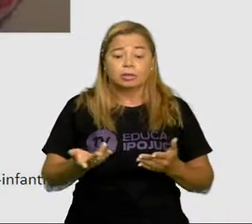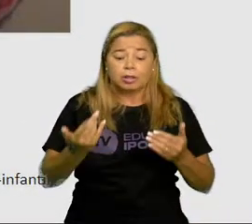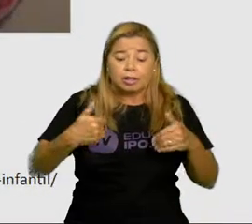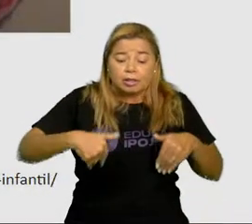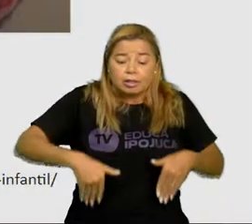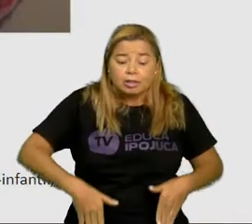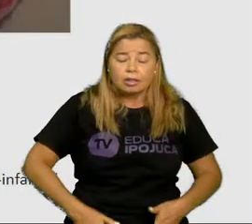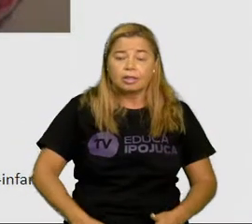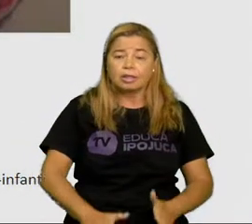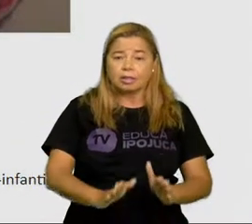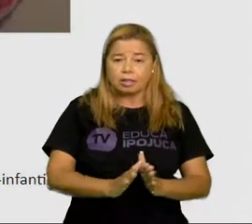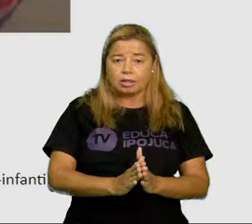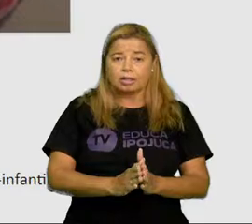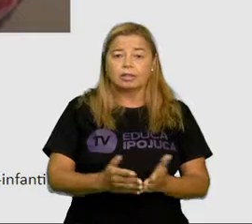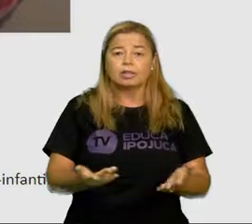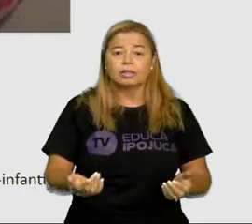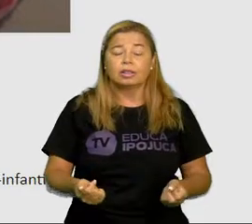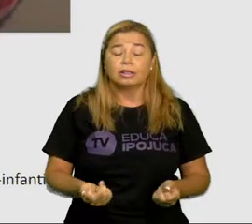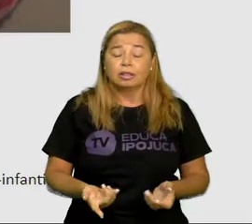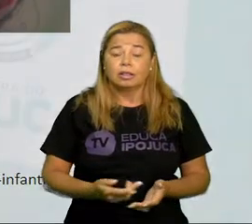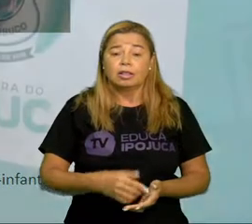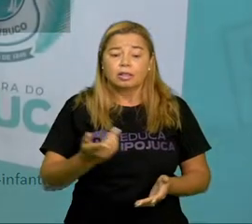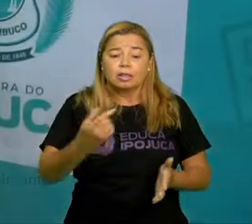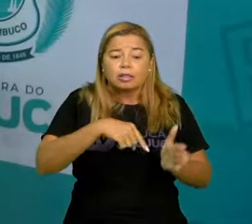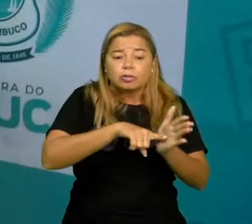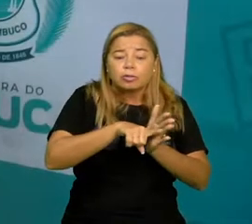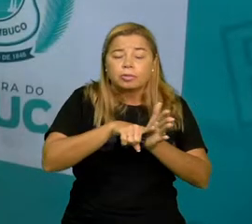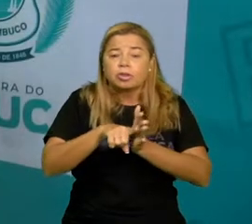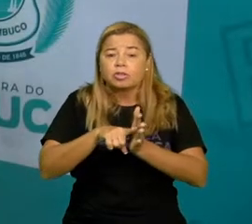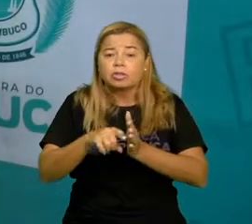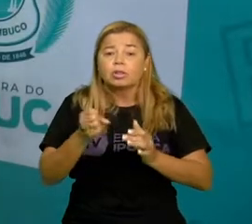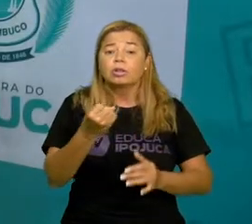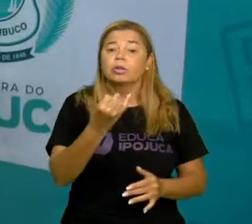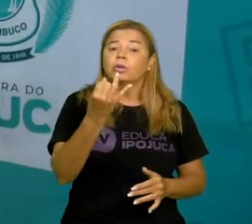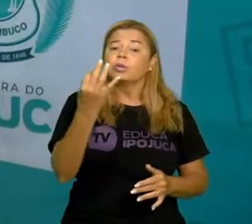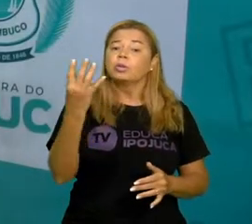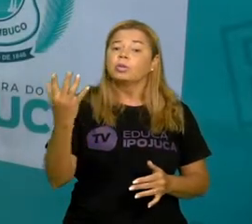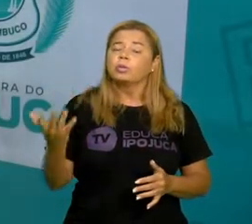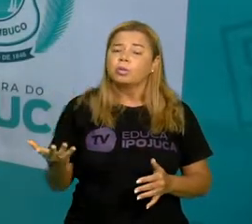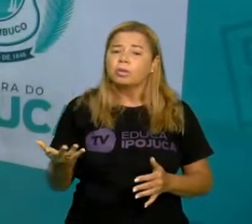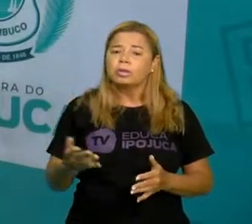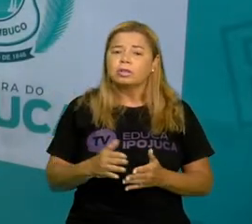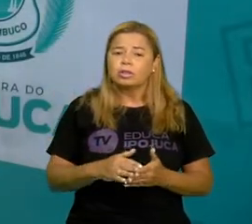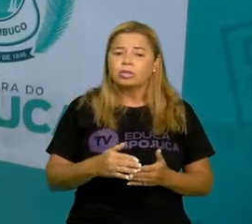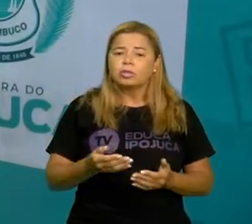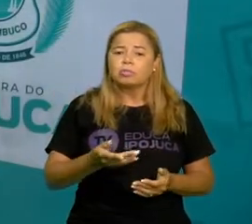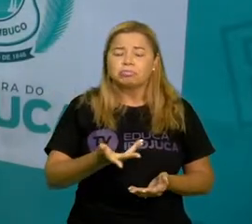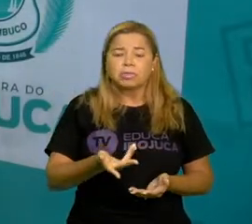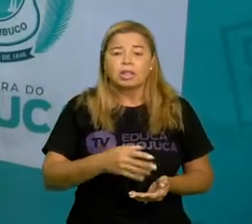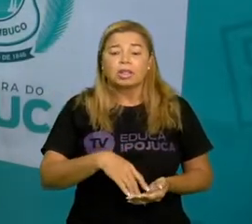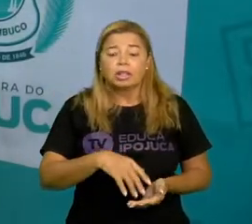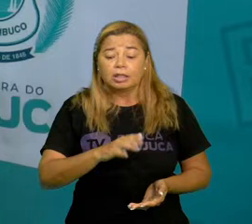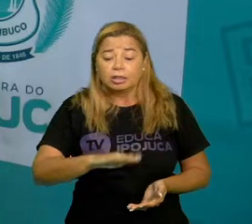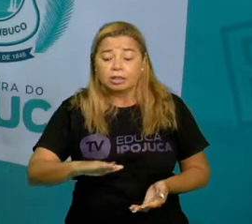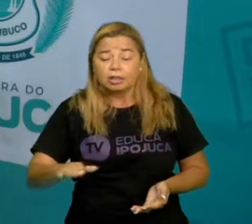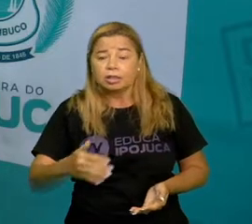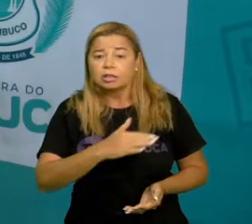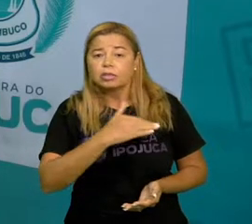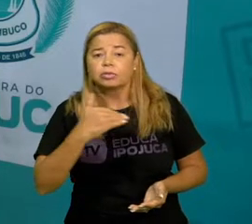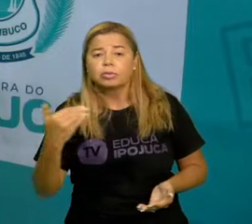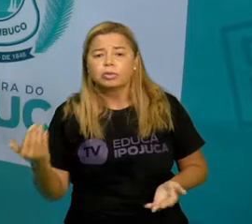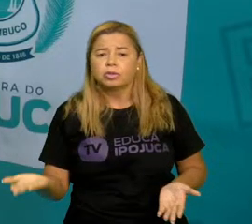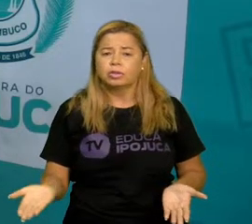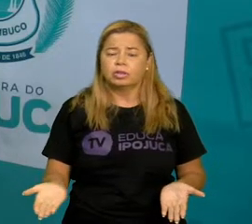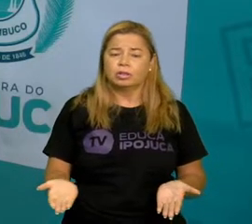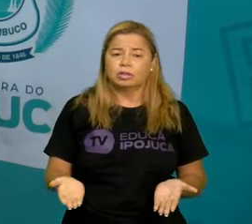no período de um ano. Então esse estudo que as pessoas fazem para saber qual o motivo que levou aquele bebê a falecer, qual o